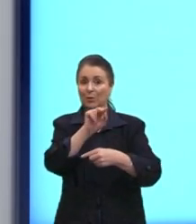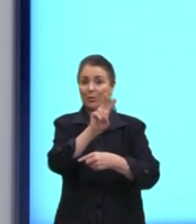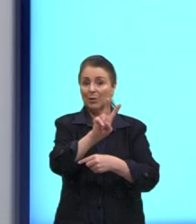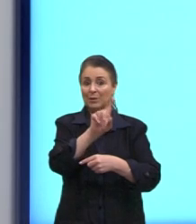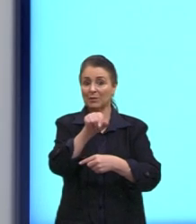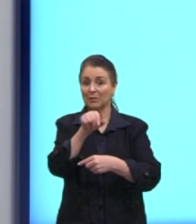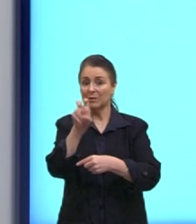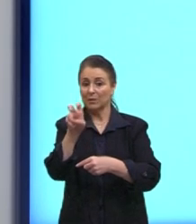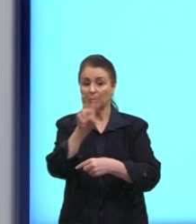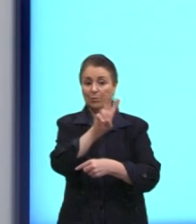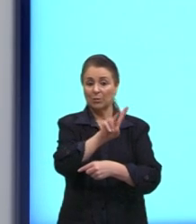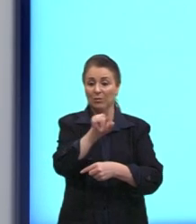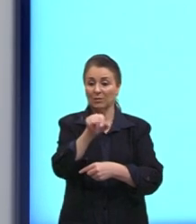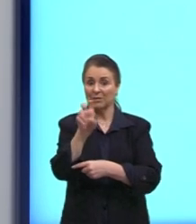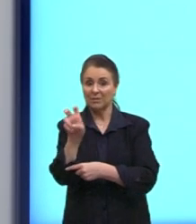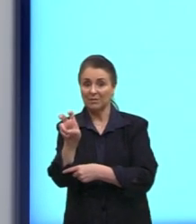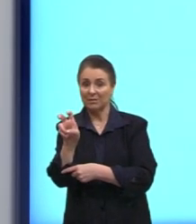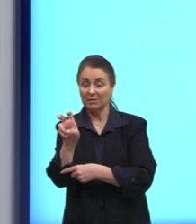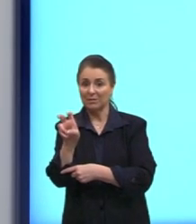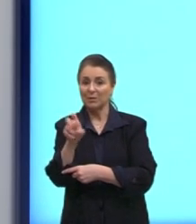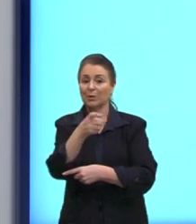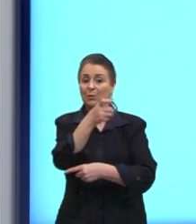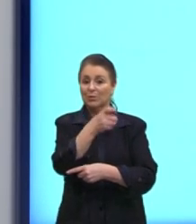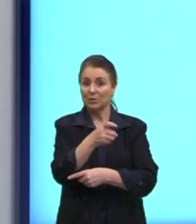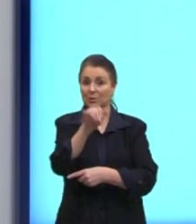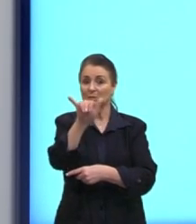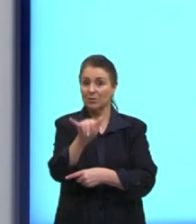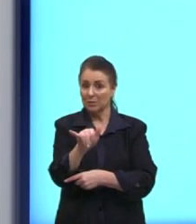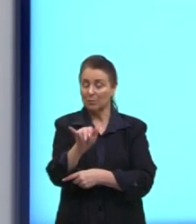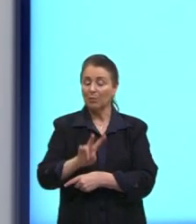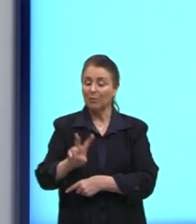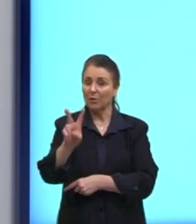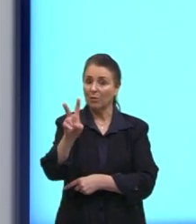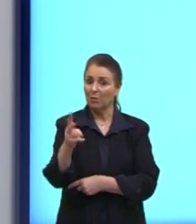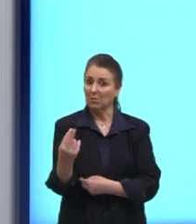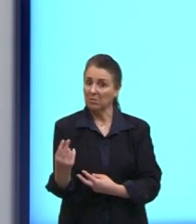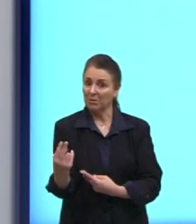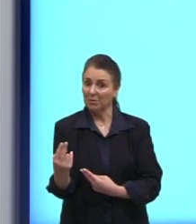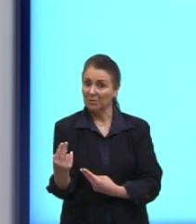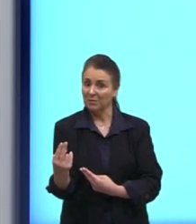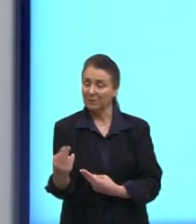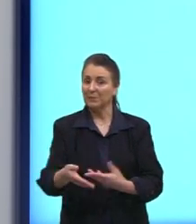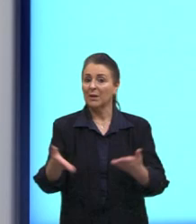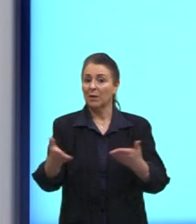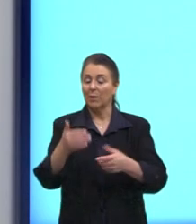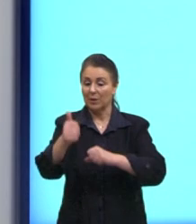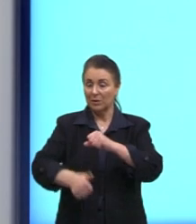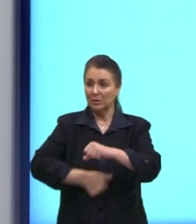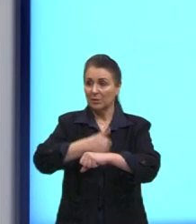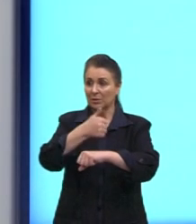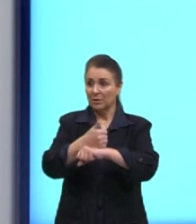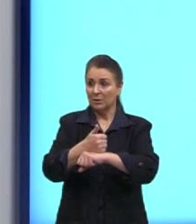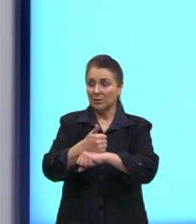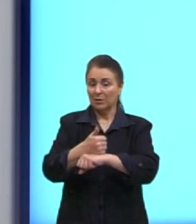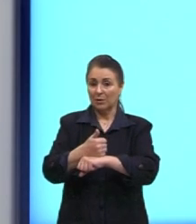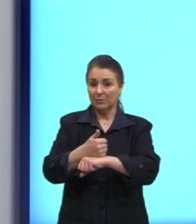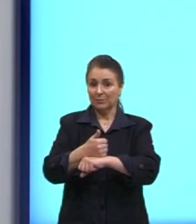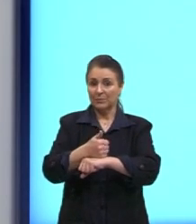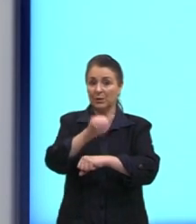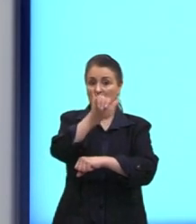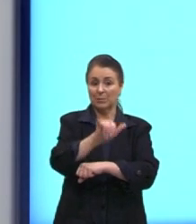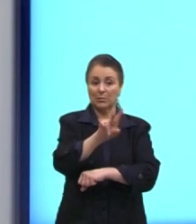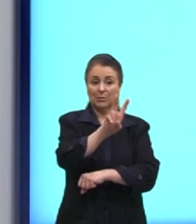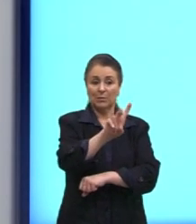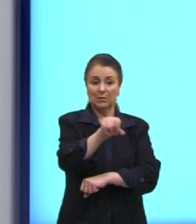e 2,5 também o x e o y tinham o mesmo valor nós vamos substituir então o y por 2